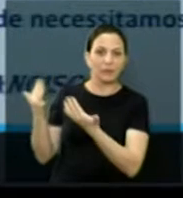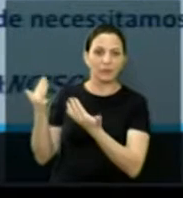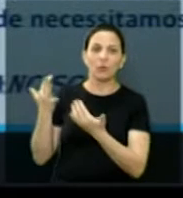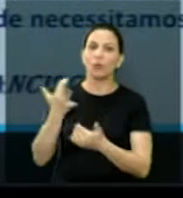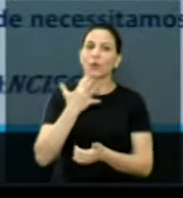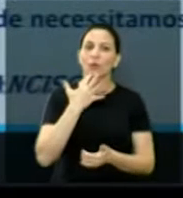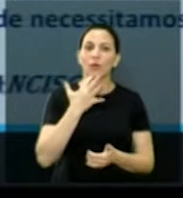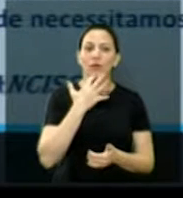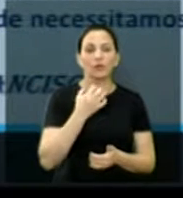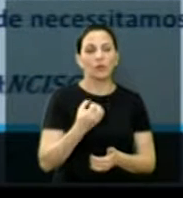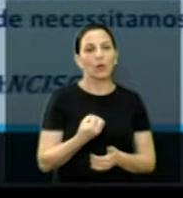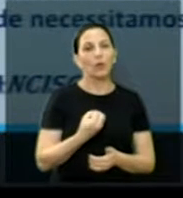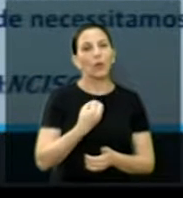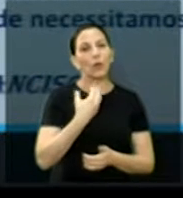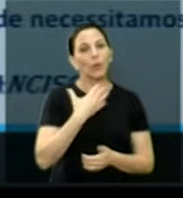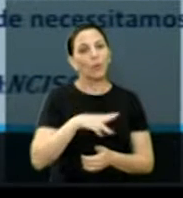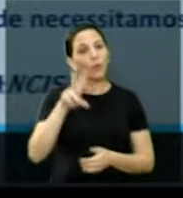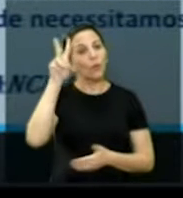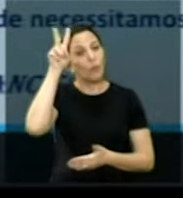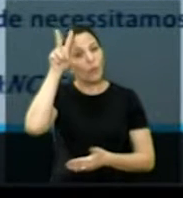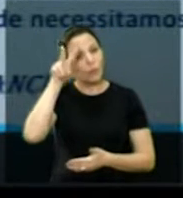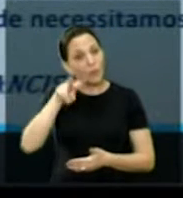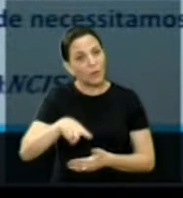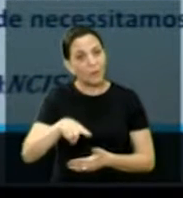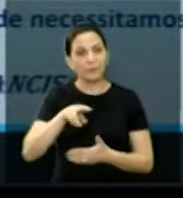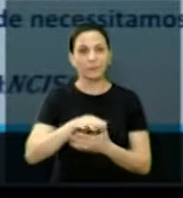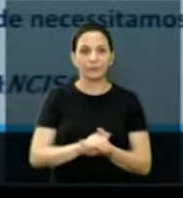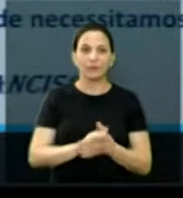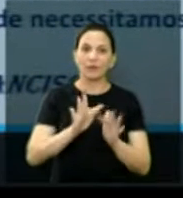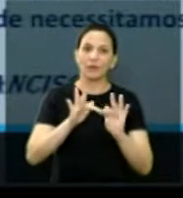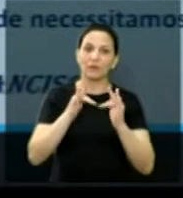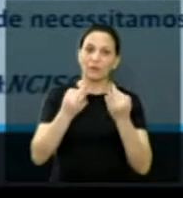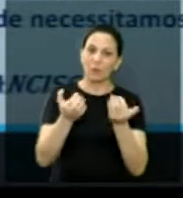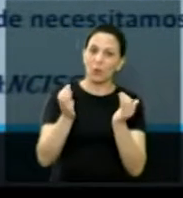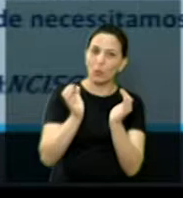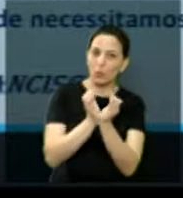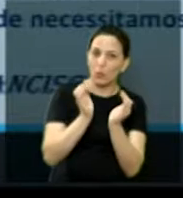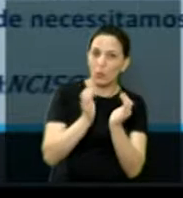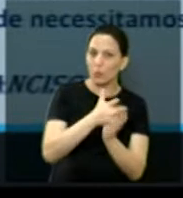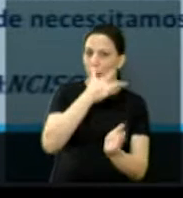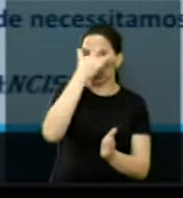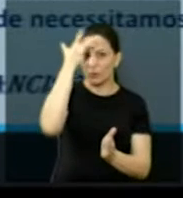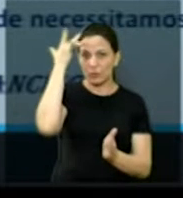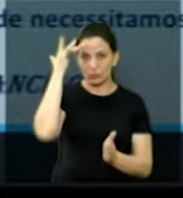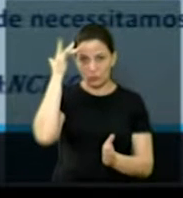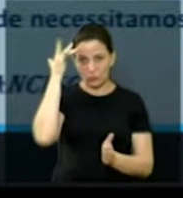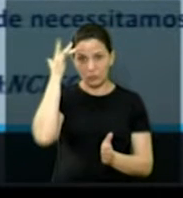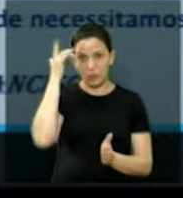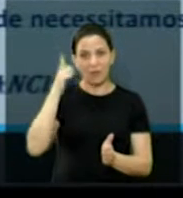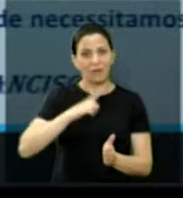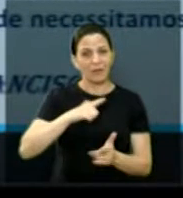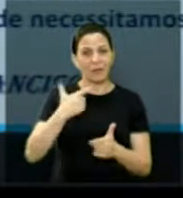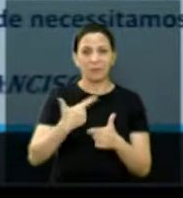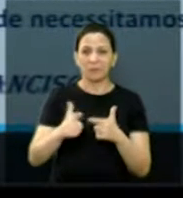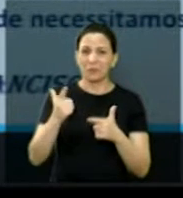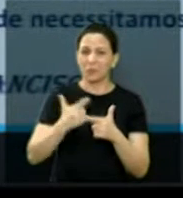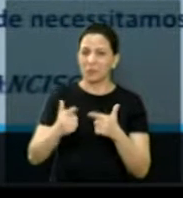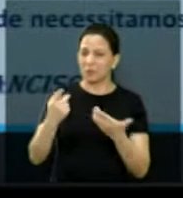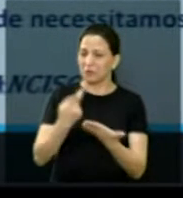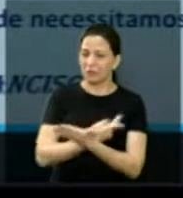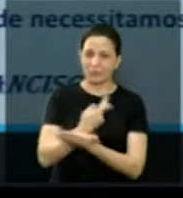conhece, mas é bom a gente ler. Família é um grupo de pessoas cheios de defeitos,